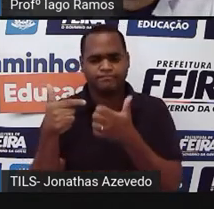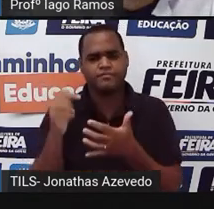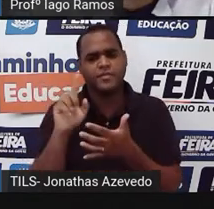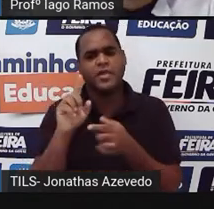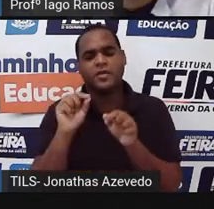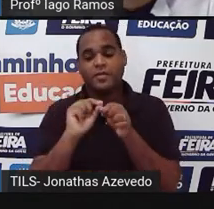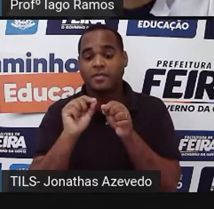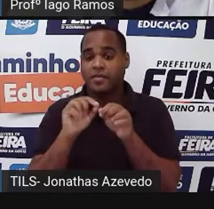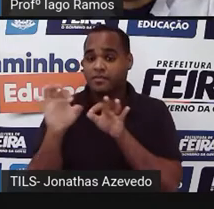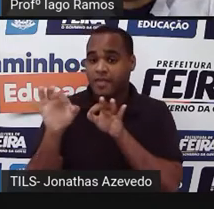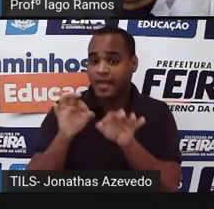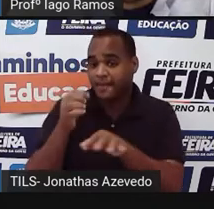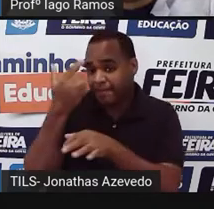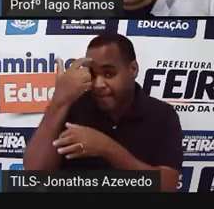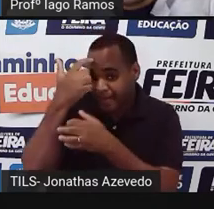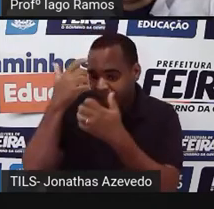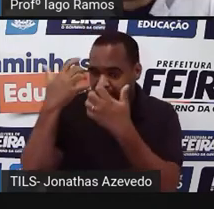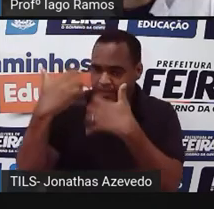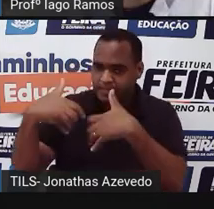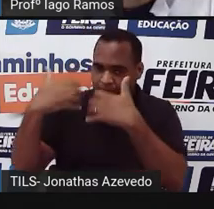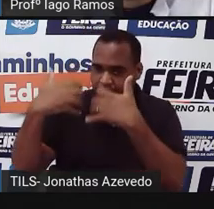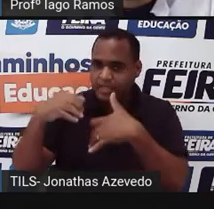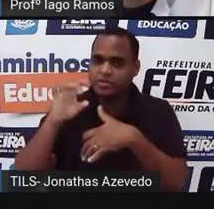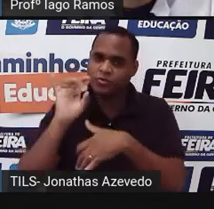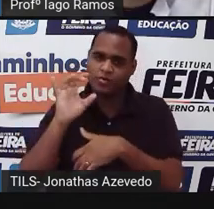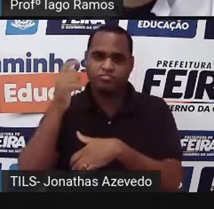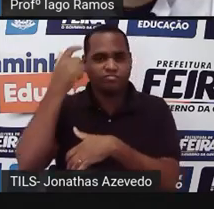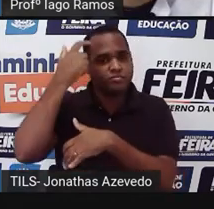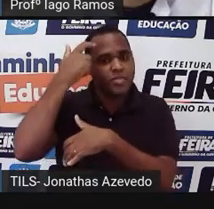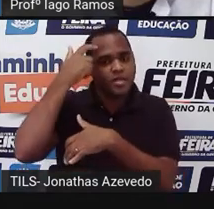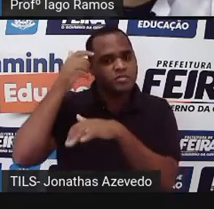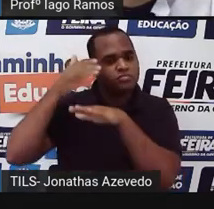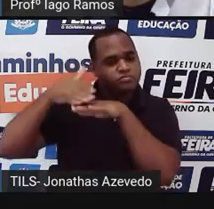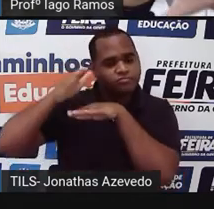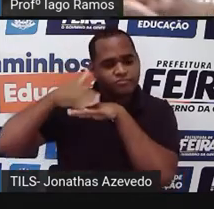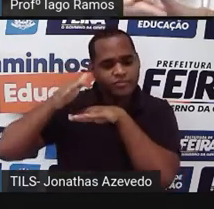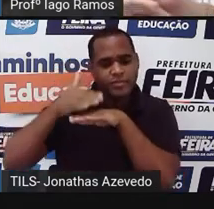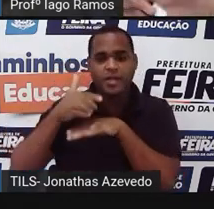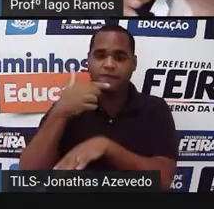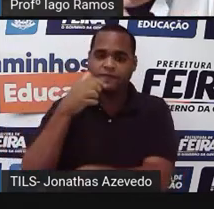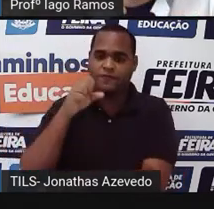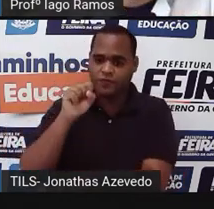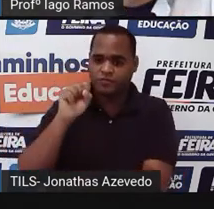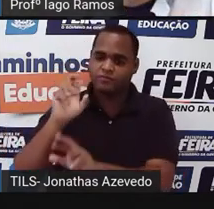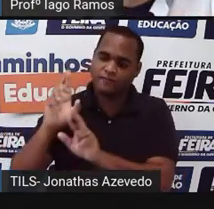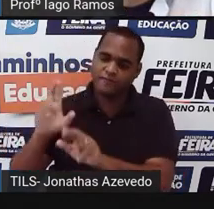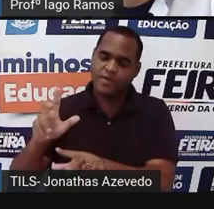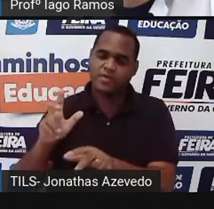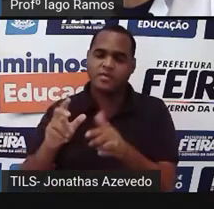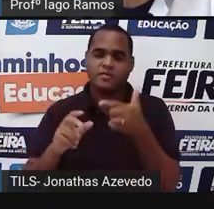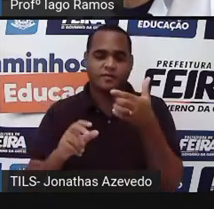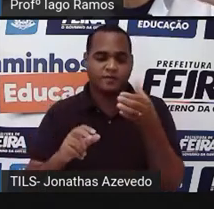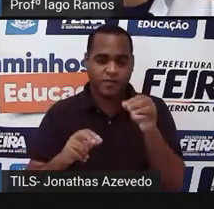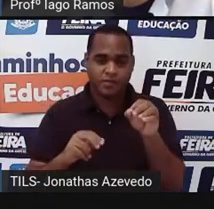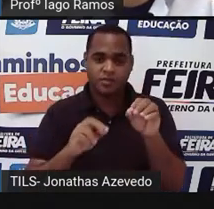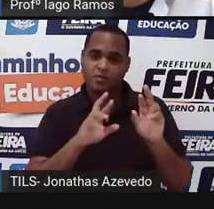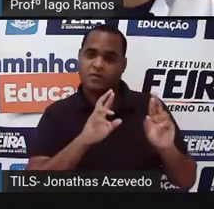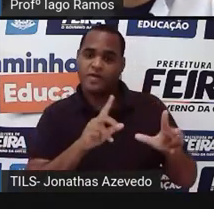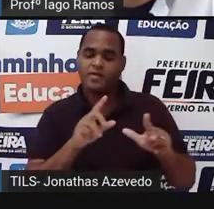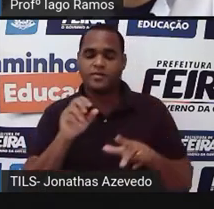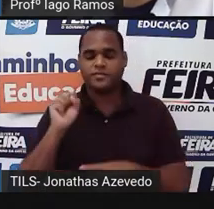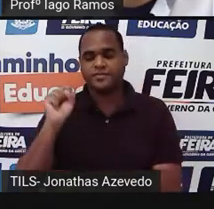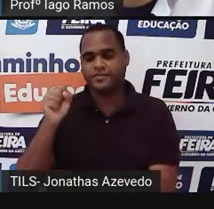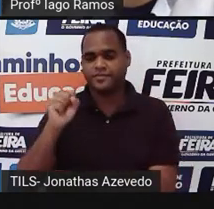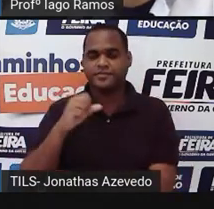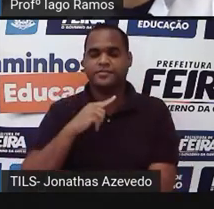feito mentalmente tá? você mentaliza vinte e oito separado vinte do oito e aí você